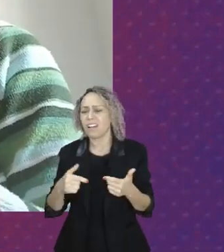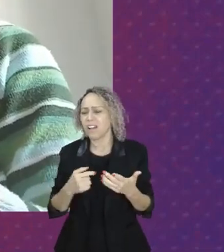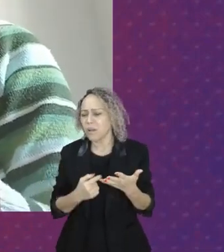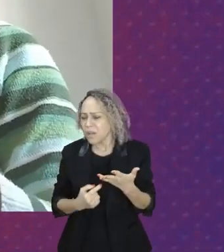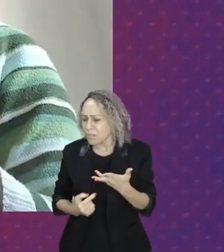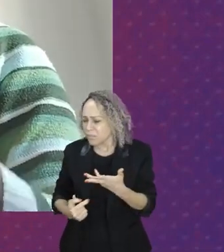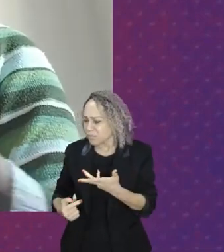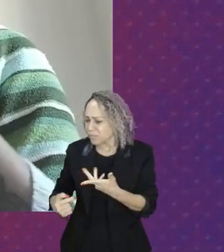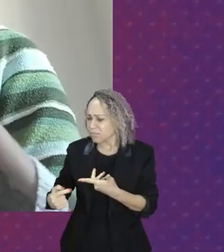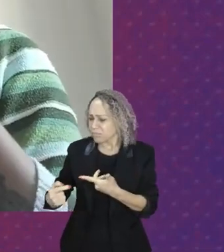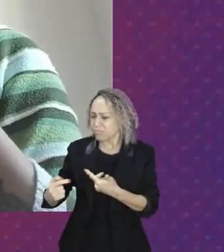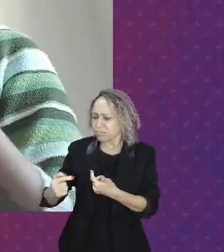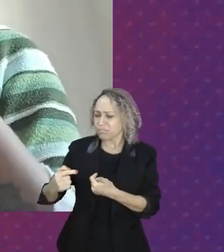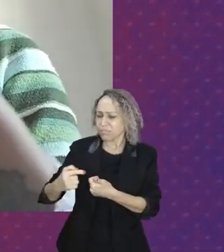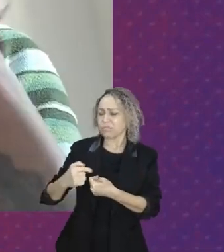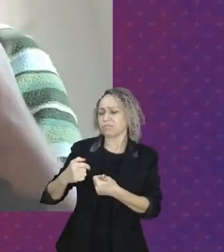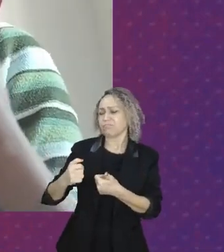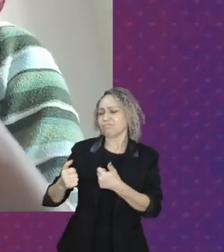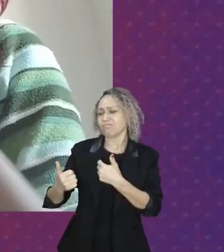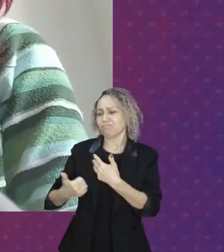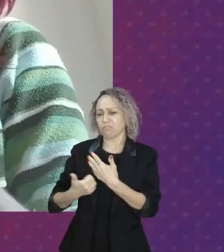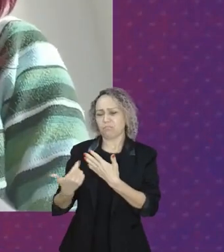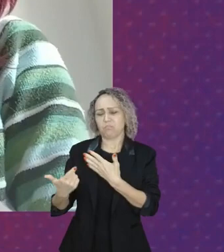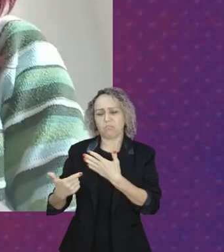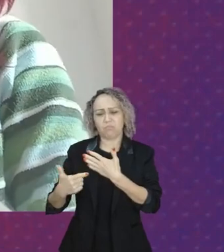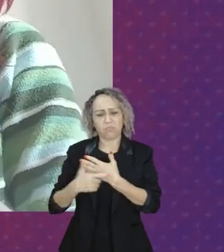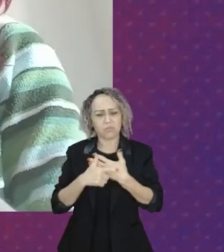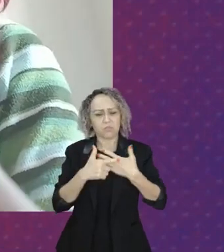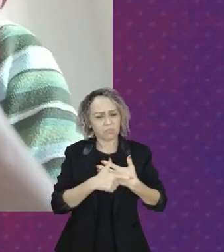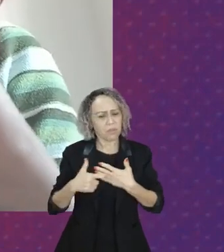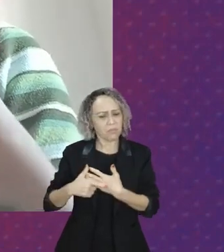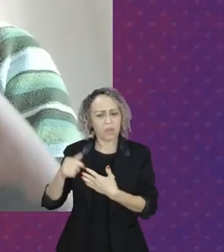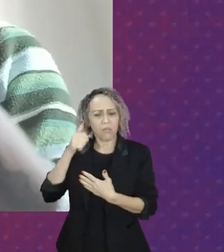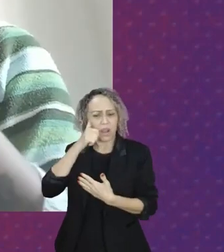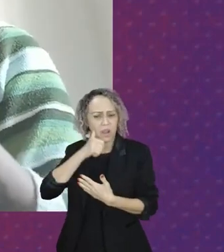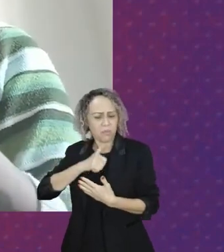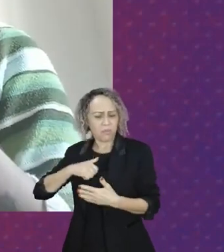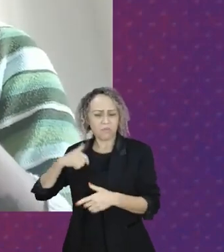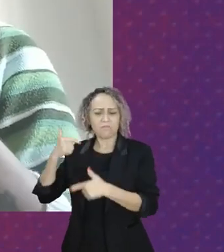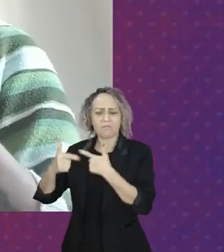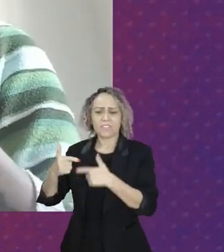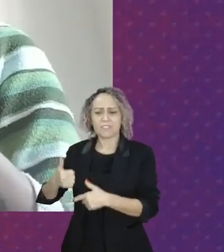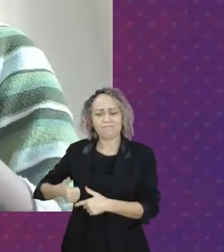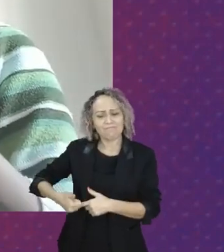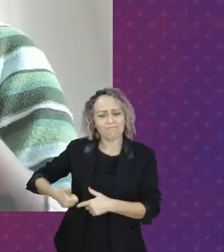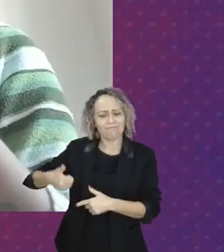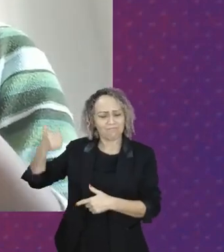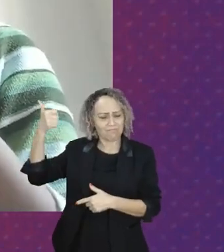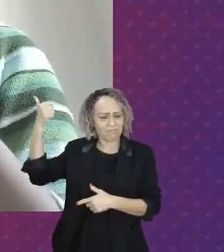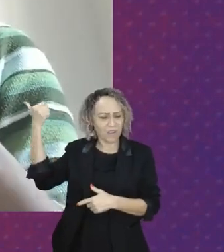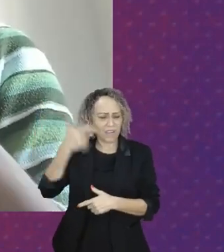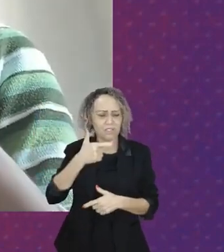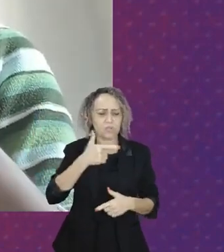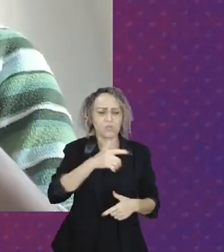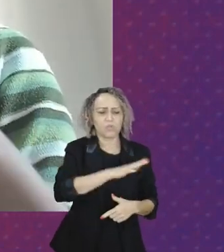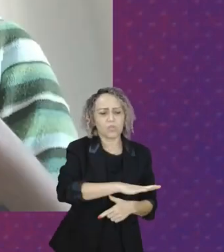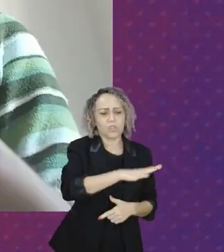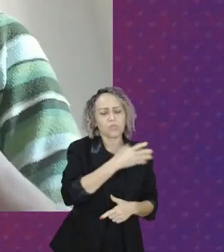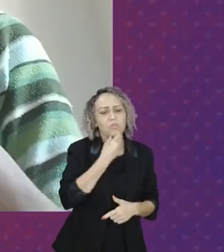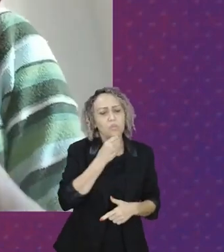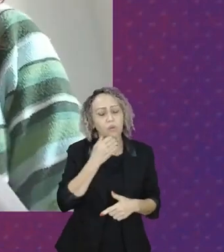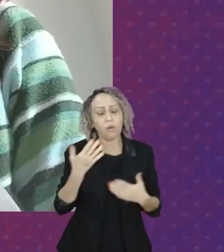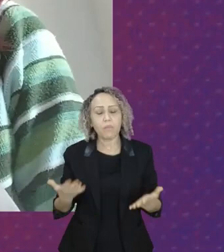a dia, é necessário que o Estado facilite essa vida para a gente. E aí entra o discurso, o debate do direito à cidade.